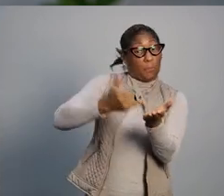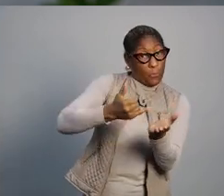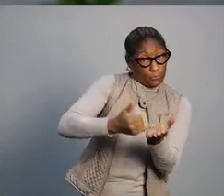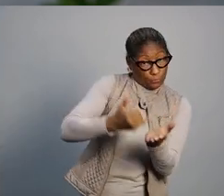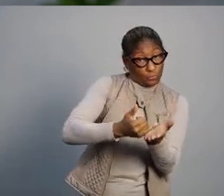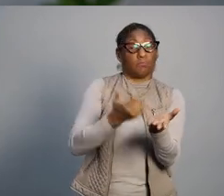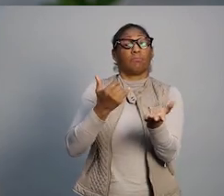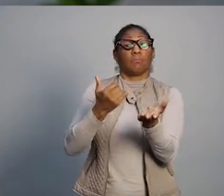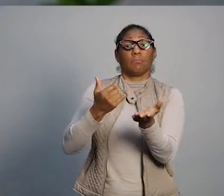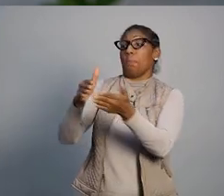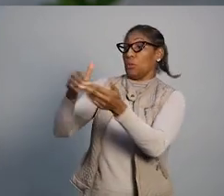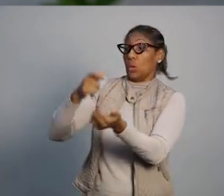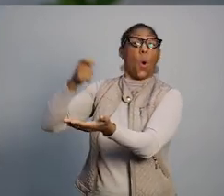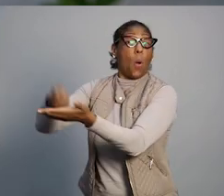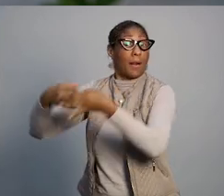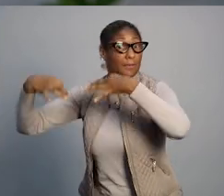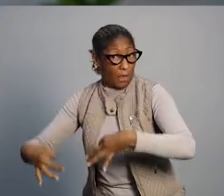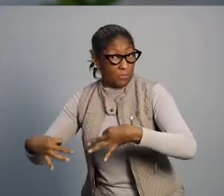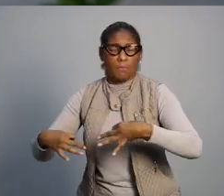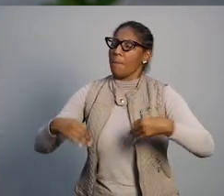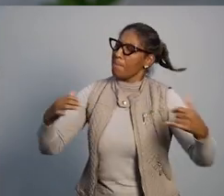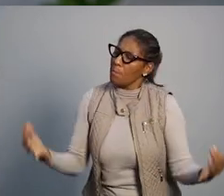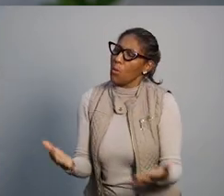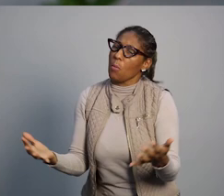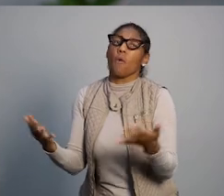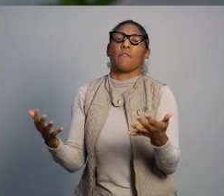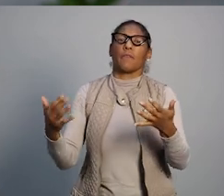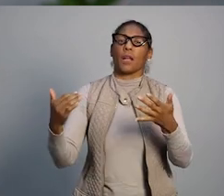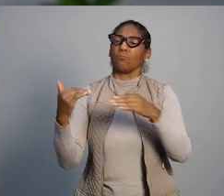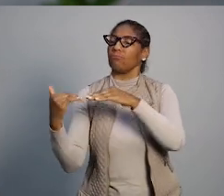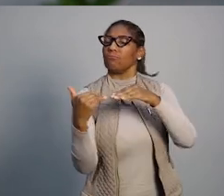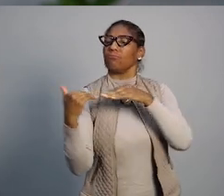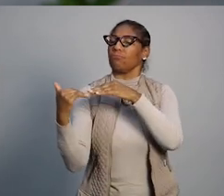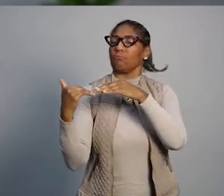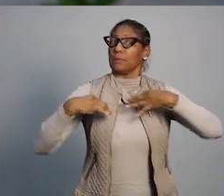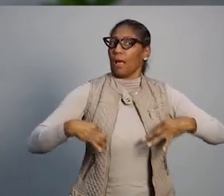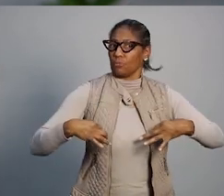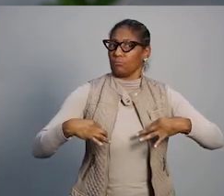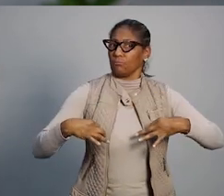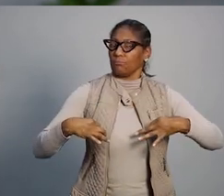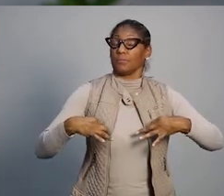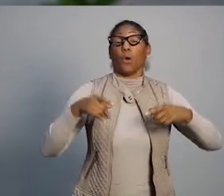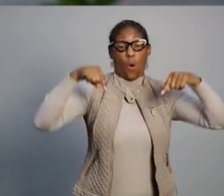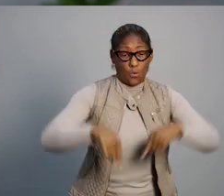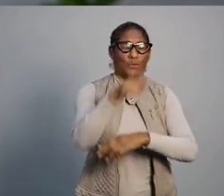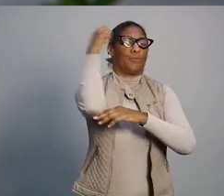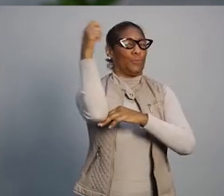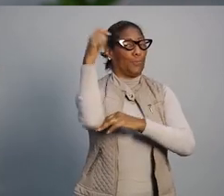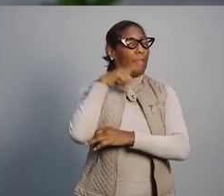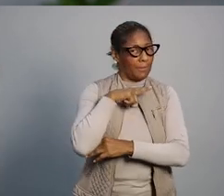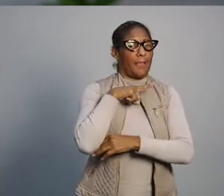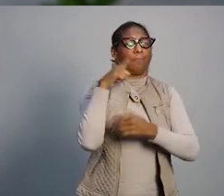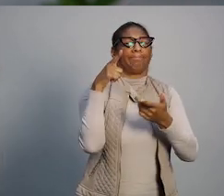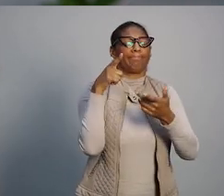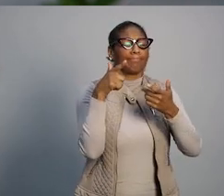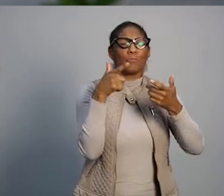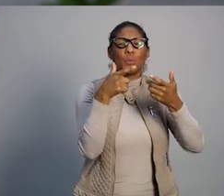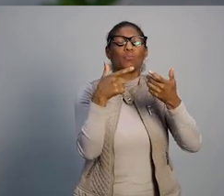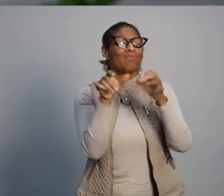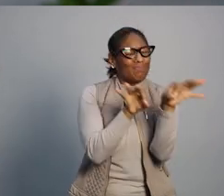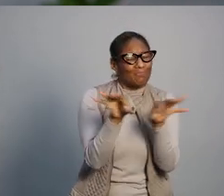pilares. Auxiliar o equilíbrio fiscal, tributar melhor e promover uma tributação mais justa.